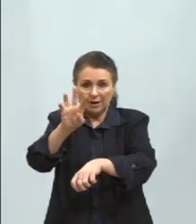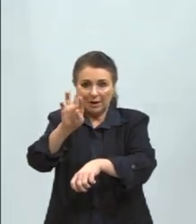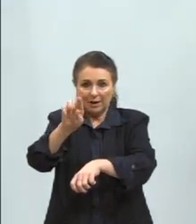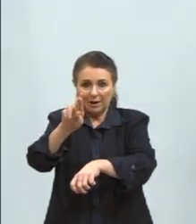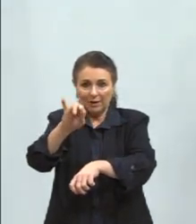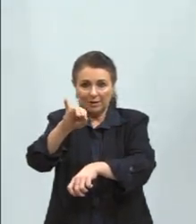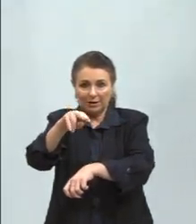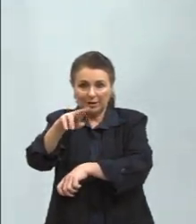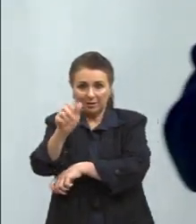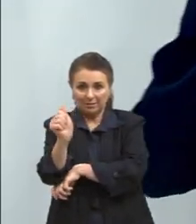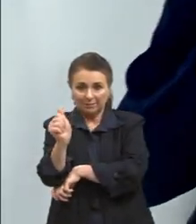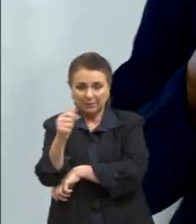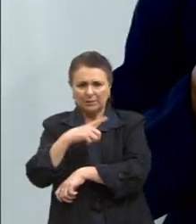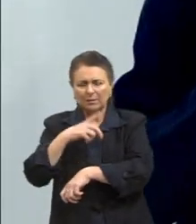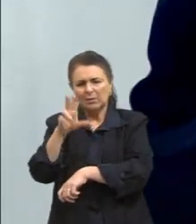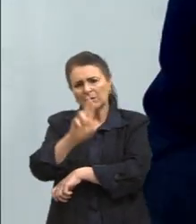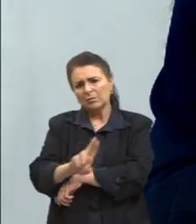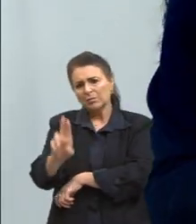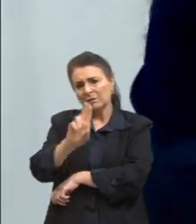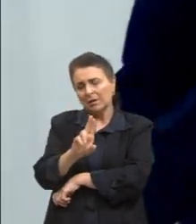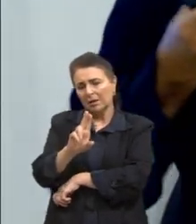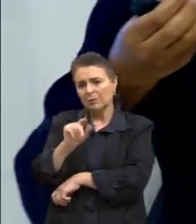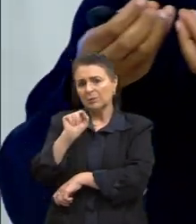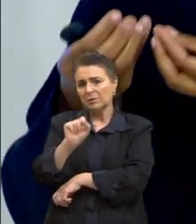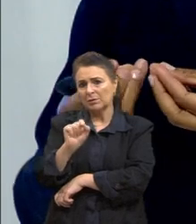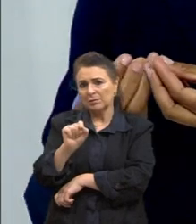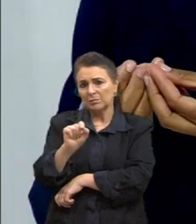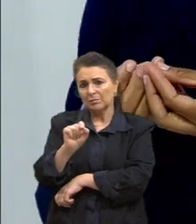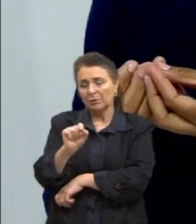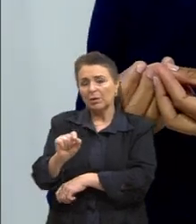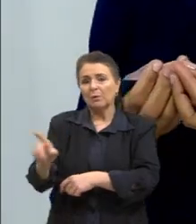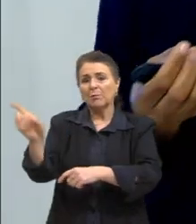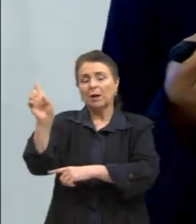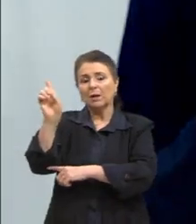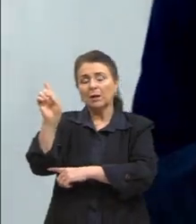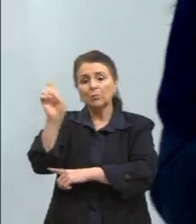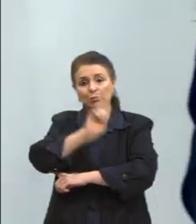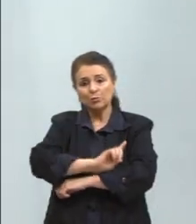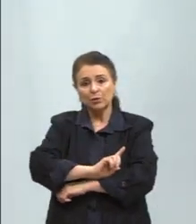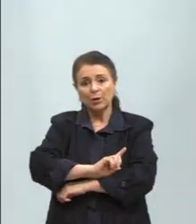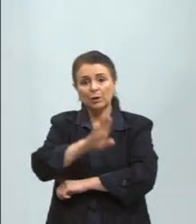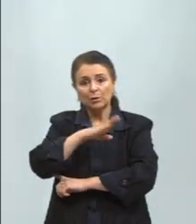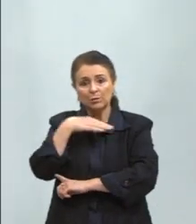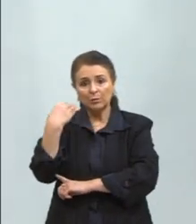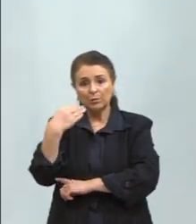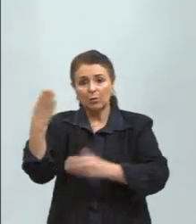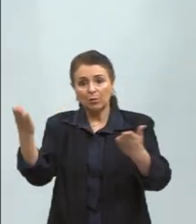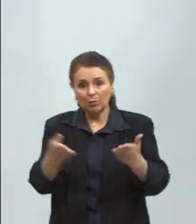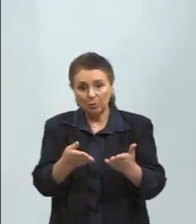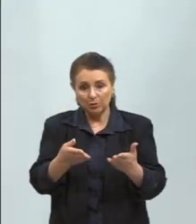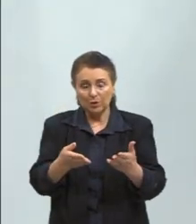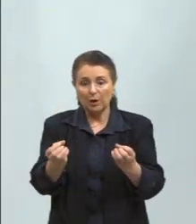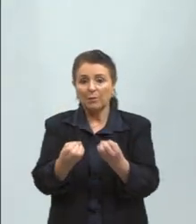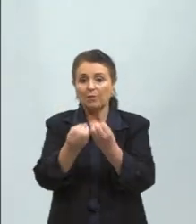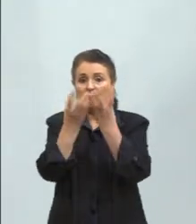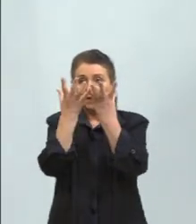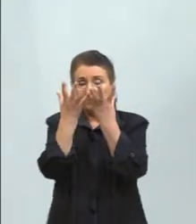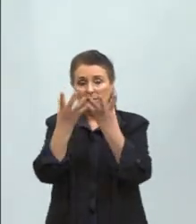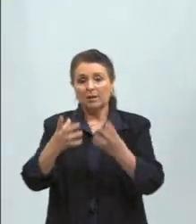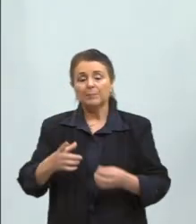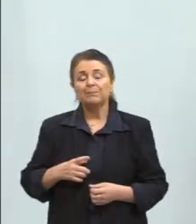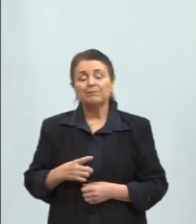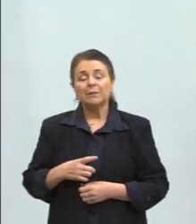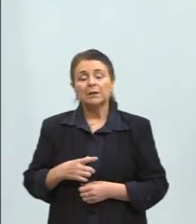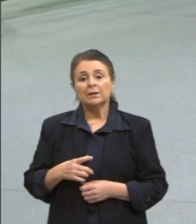Eles puxaram essa festa para os Dias dos Finados. Então, hoje é uma festa cristã e, ao mesmo tempo,